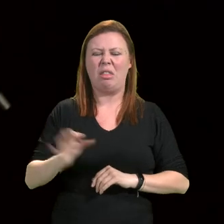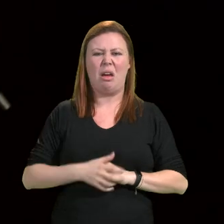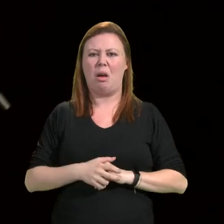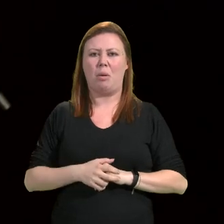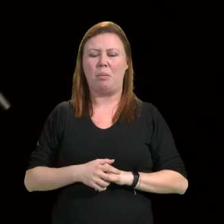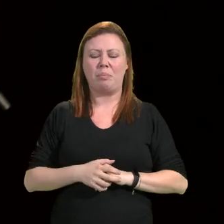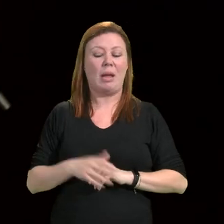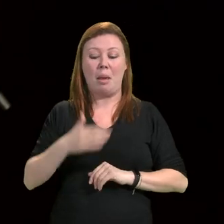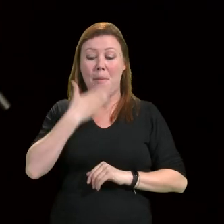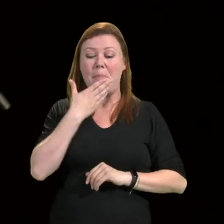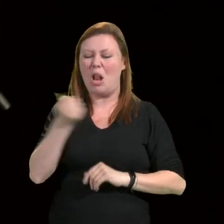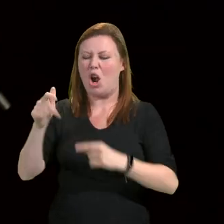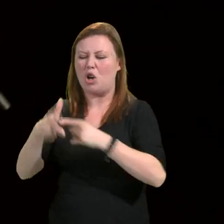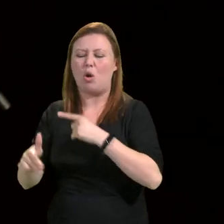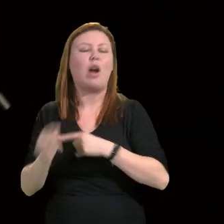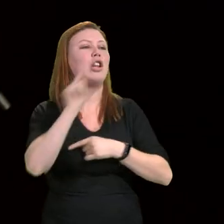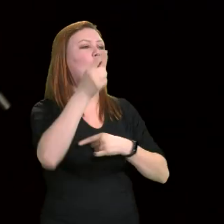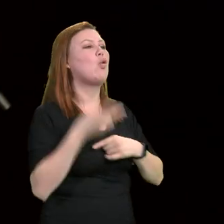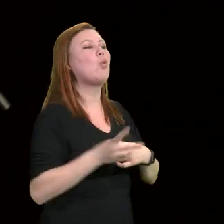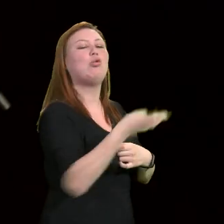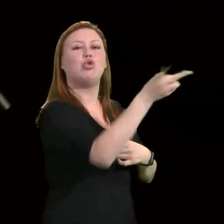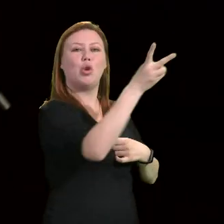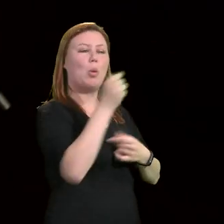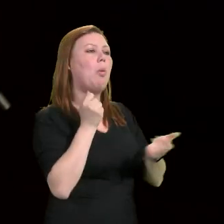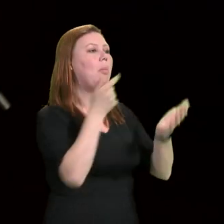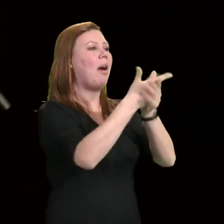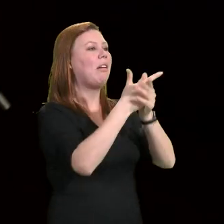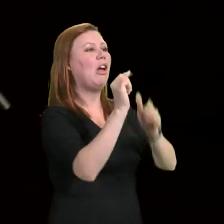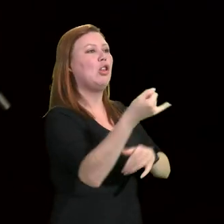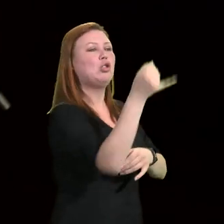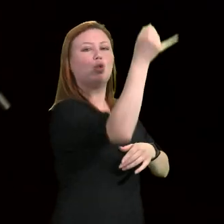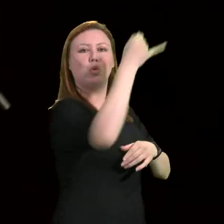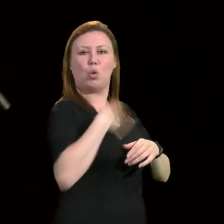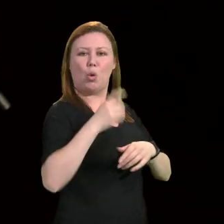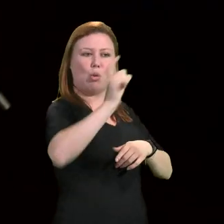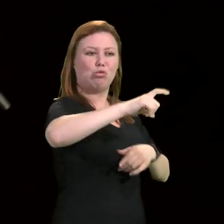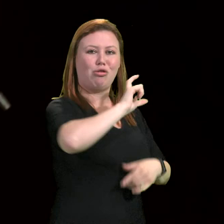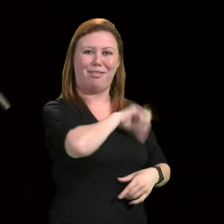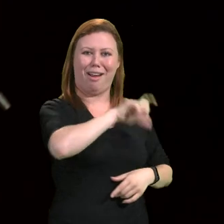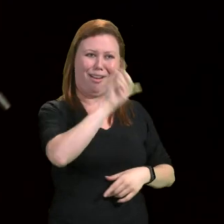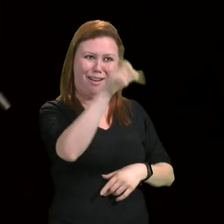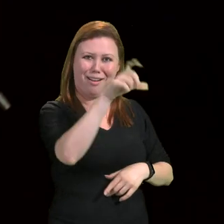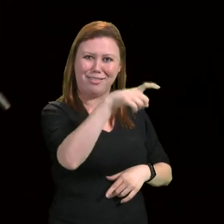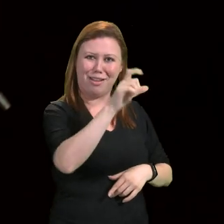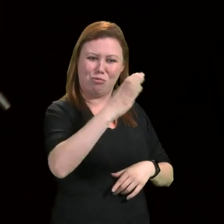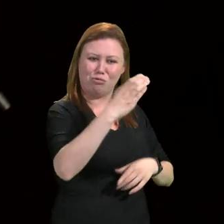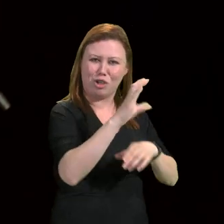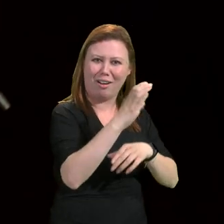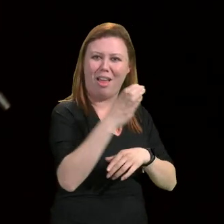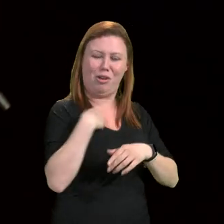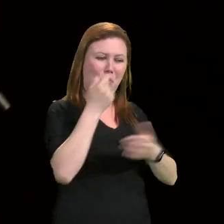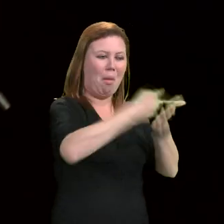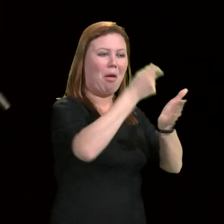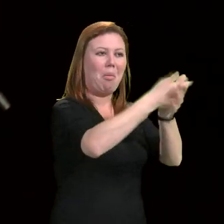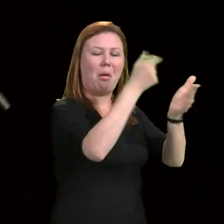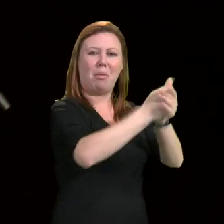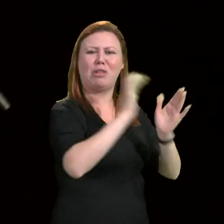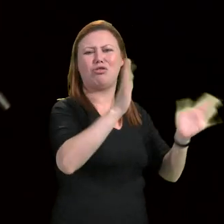gastando metade do orçamento para pagar uma conta de juros de cartão de crédito que já foi paga há muito tempo.